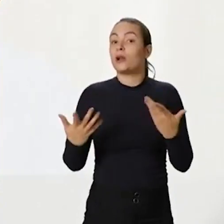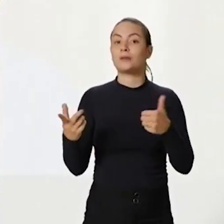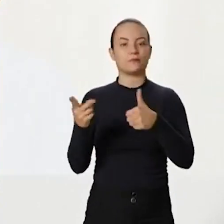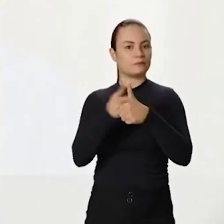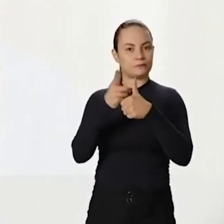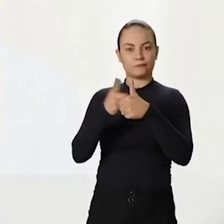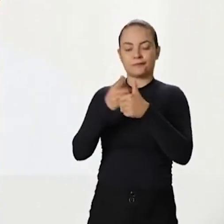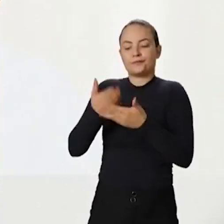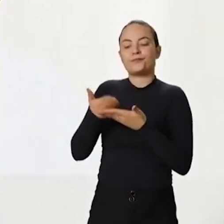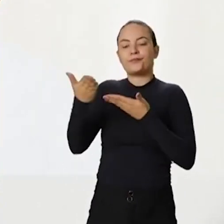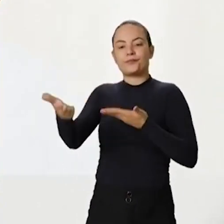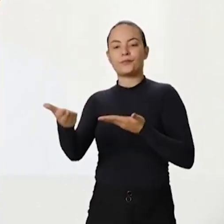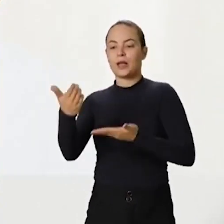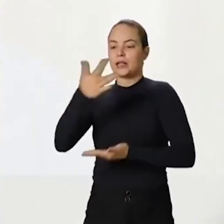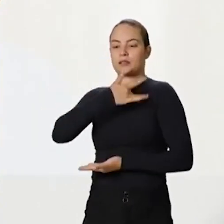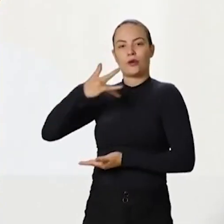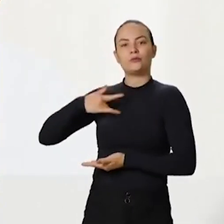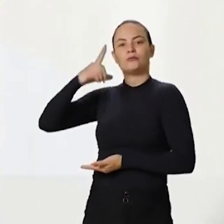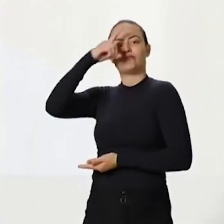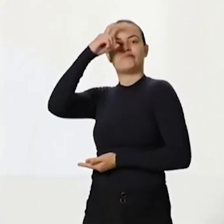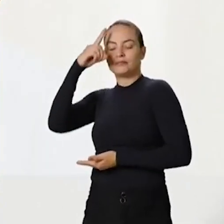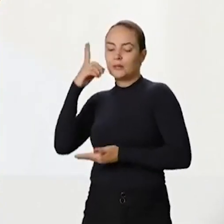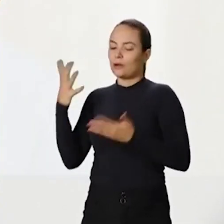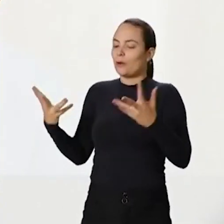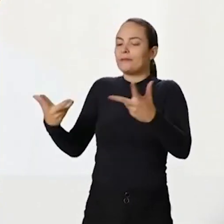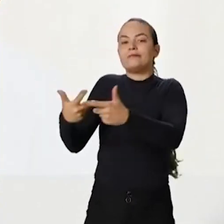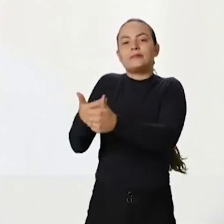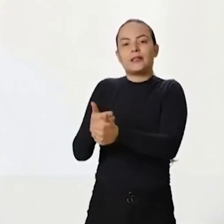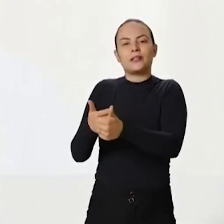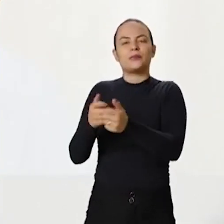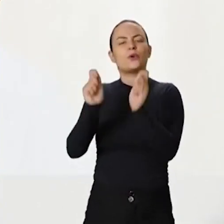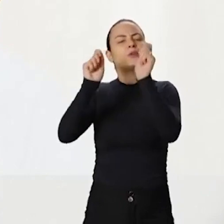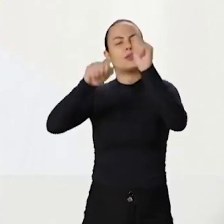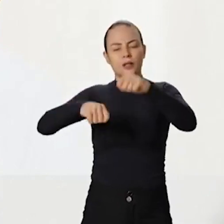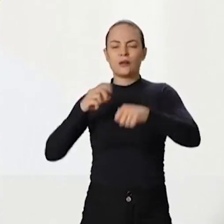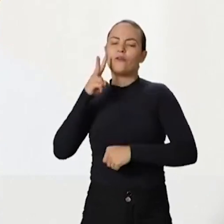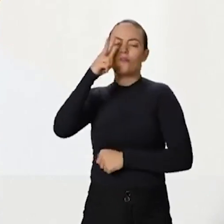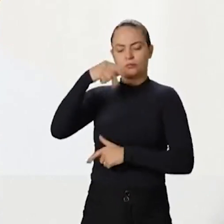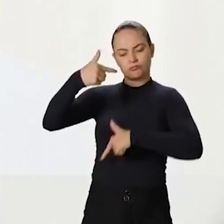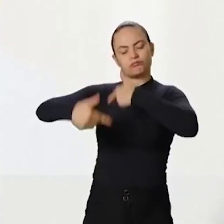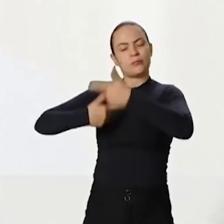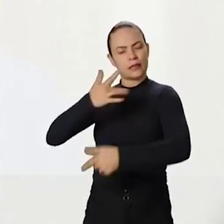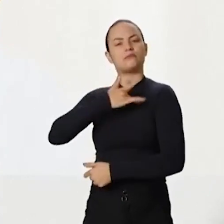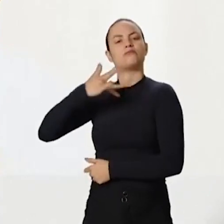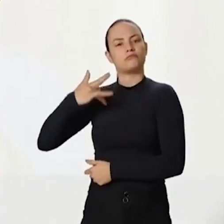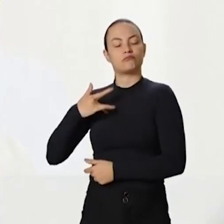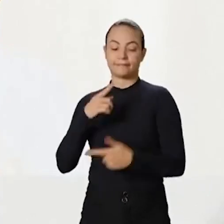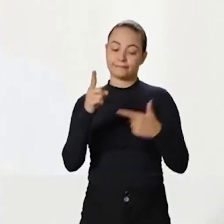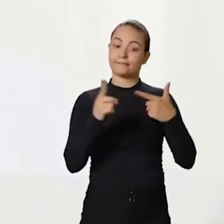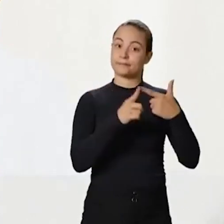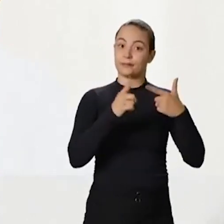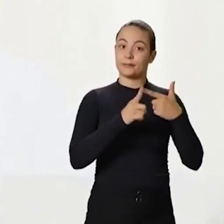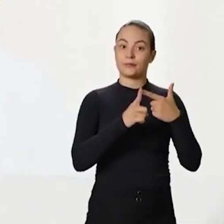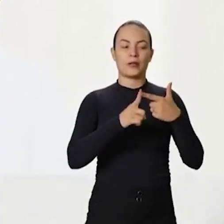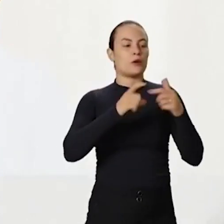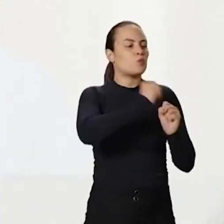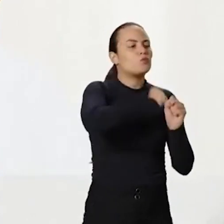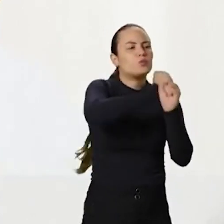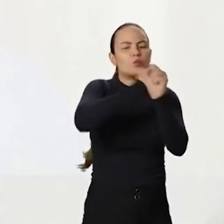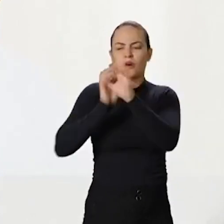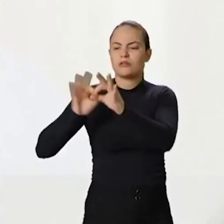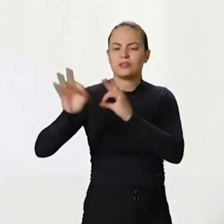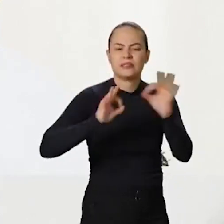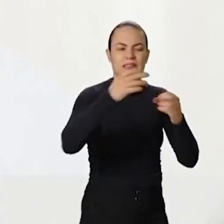um atendimento à saúde de qualidade para que você tenha força para trabalhar. Oferecer uma infraestrutura decente